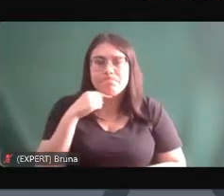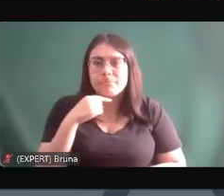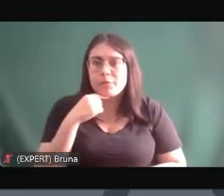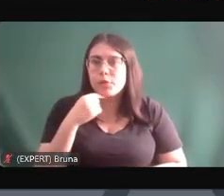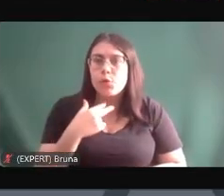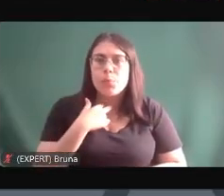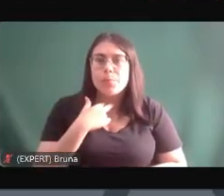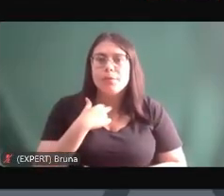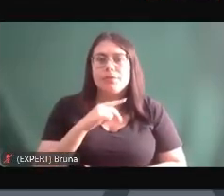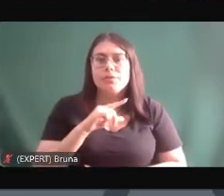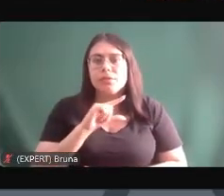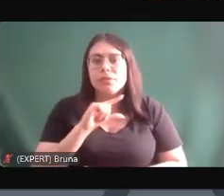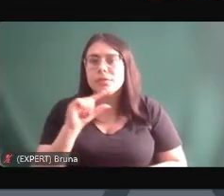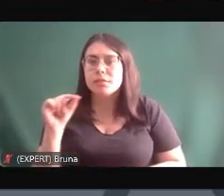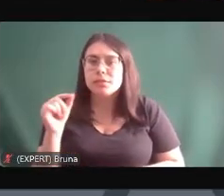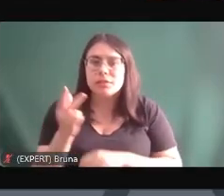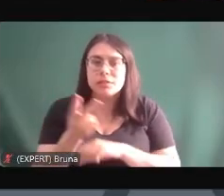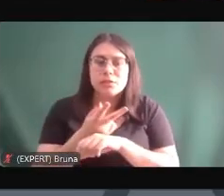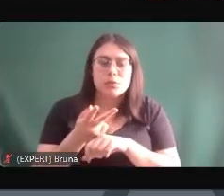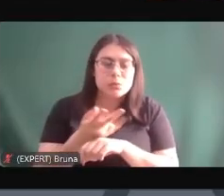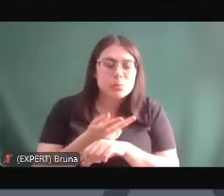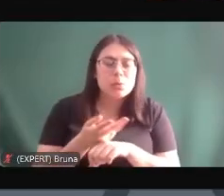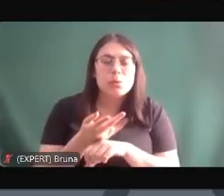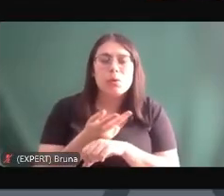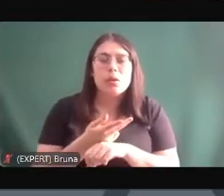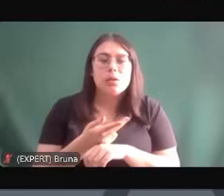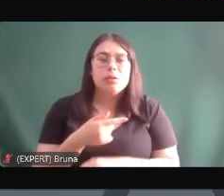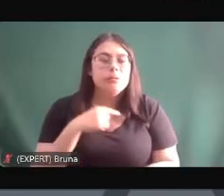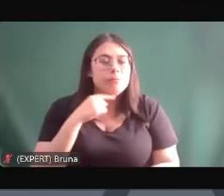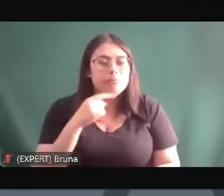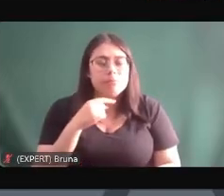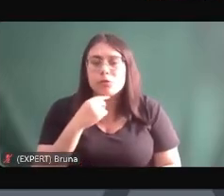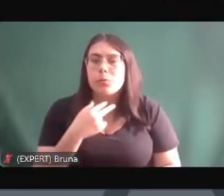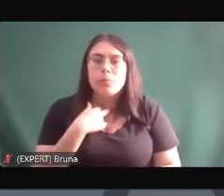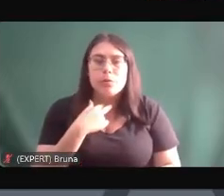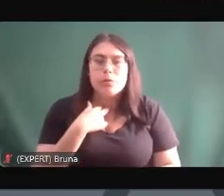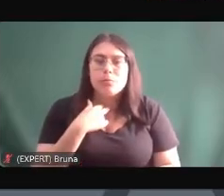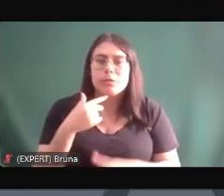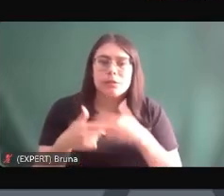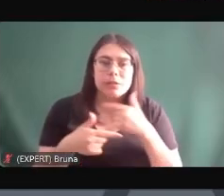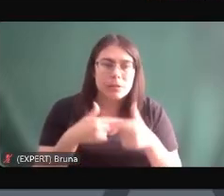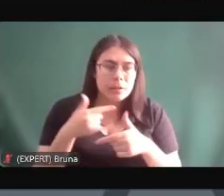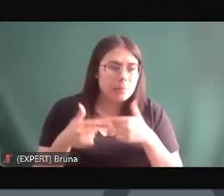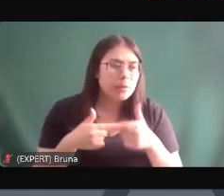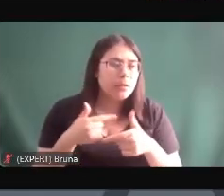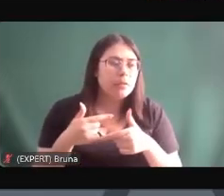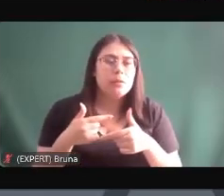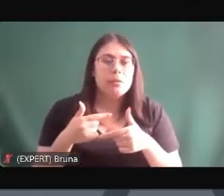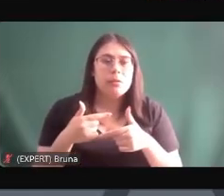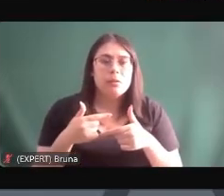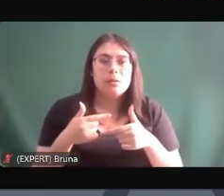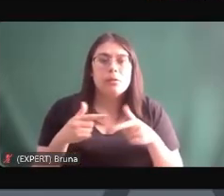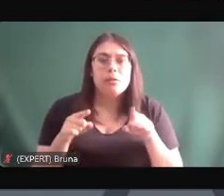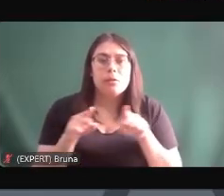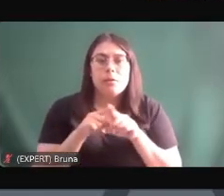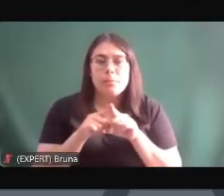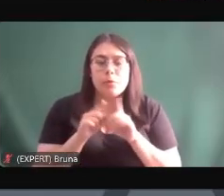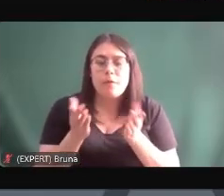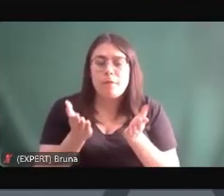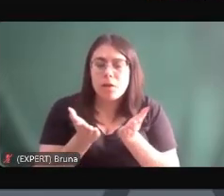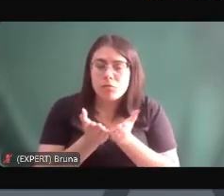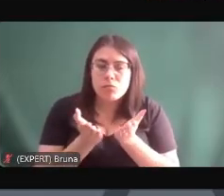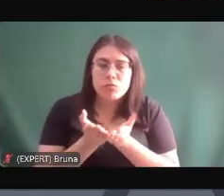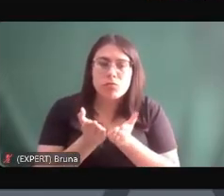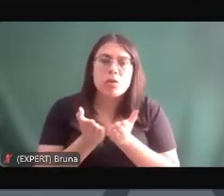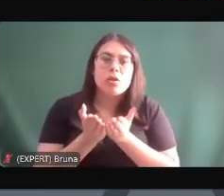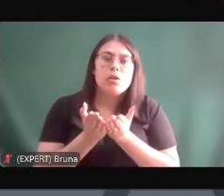está sendo procurado não tem mais possibilidade de carreira os pentecostais os evangélicos eles